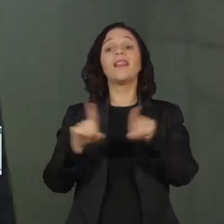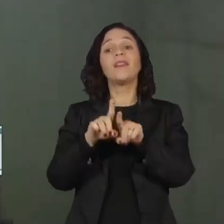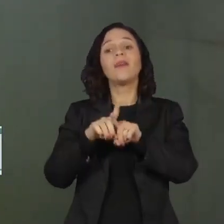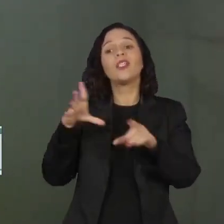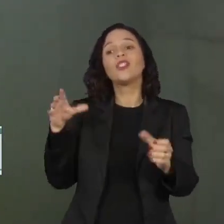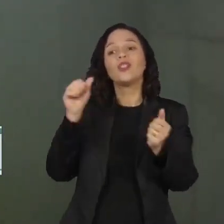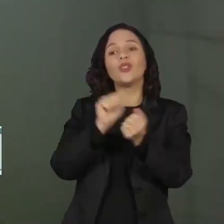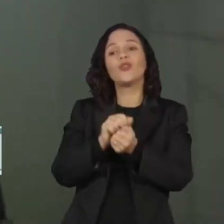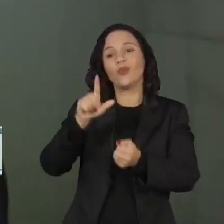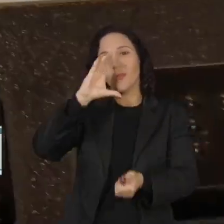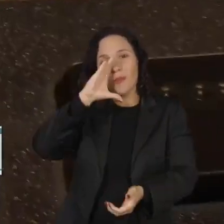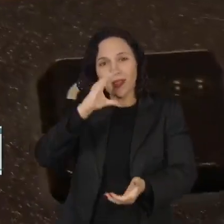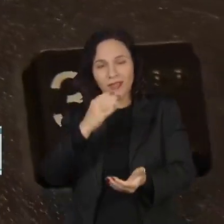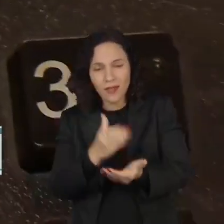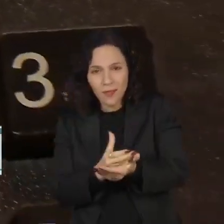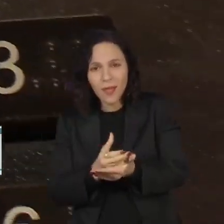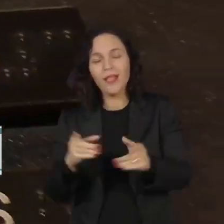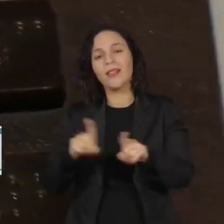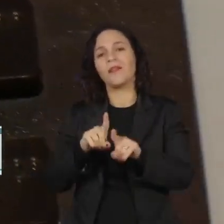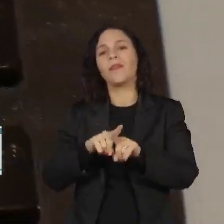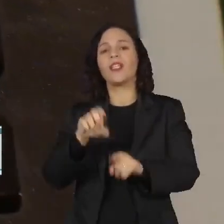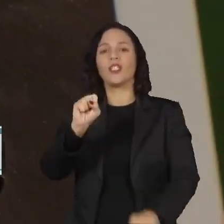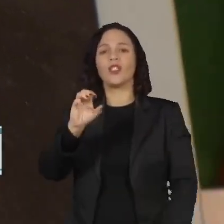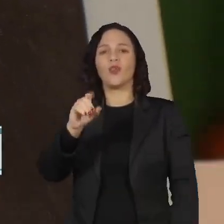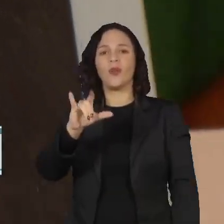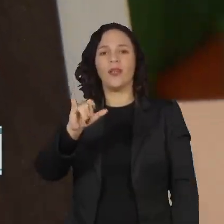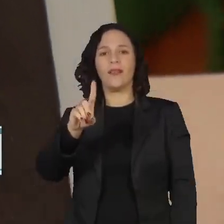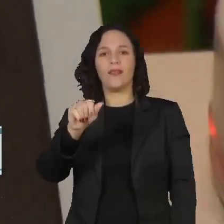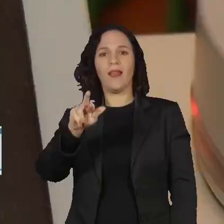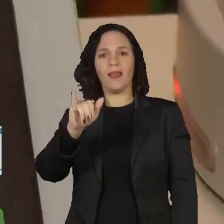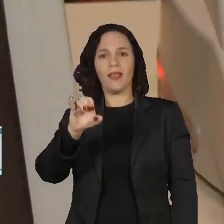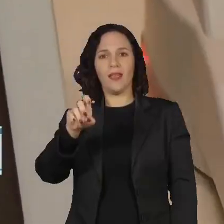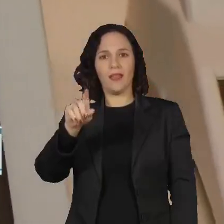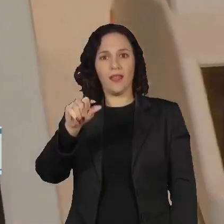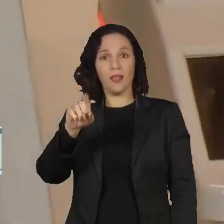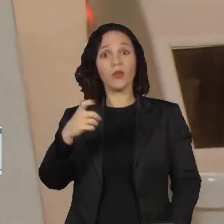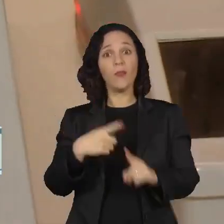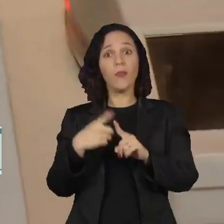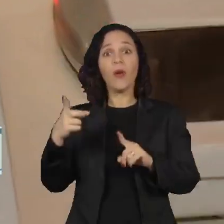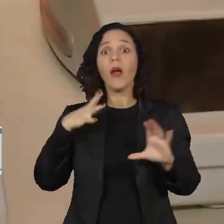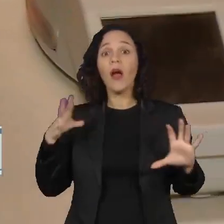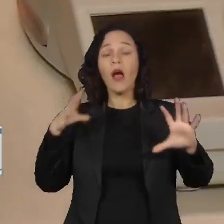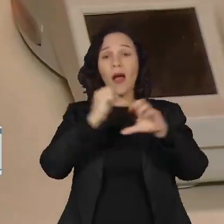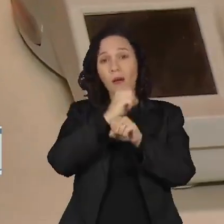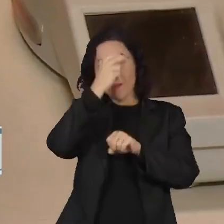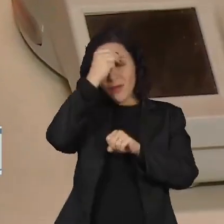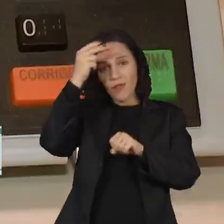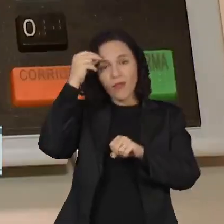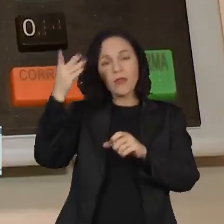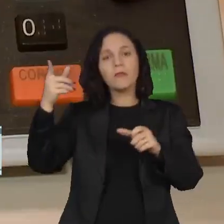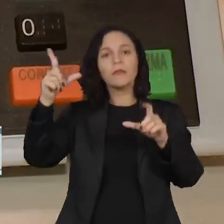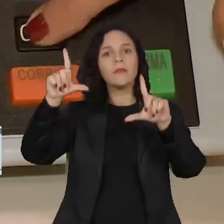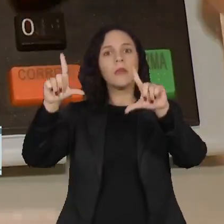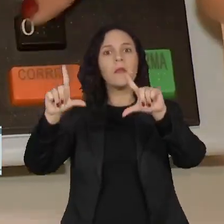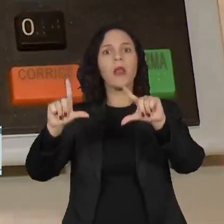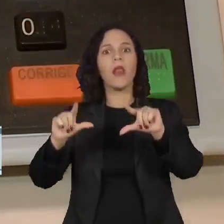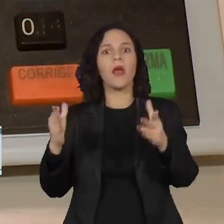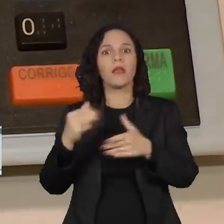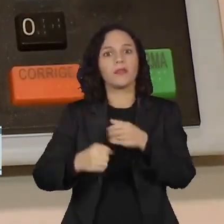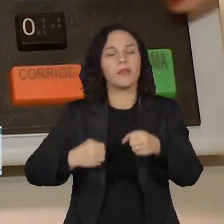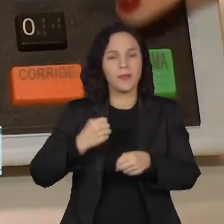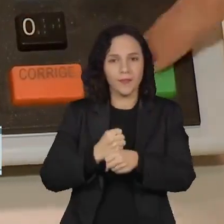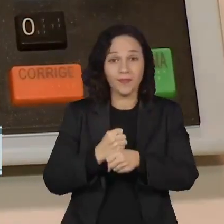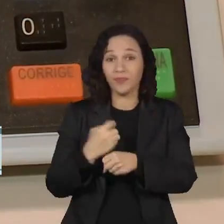trabalhista Solidariedade. Os três partidos tiveram um recuo no número de prefeitos eleitos neste ano. Na prática,